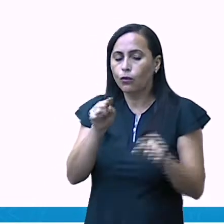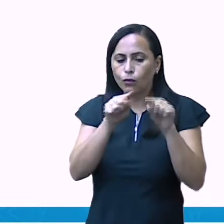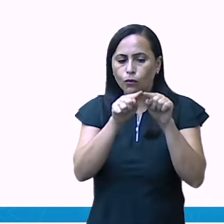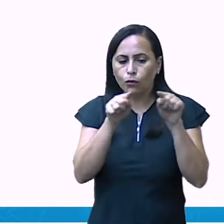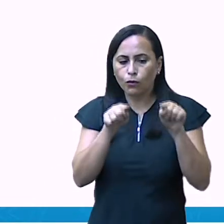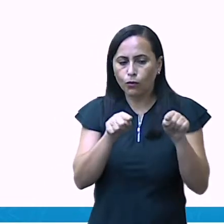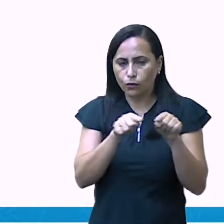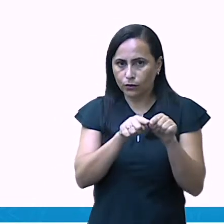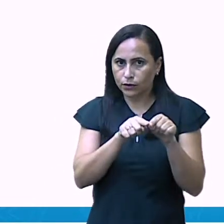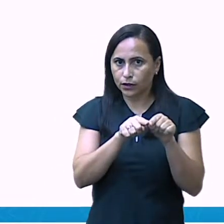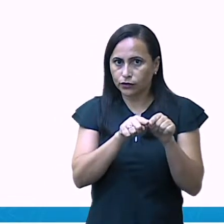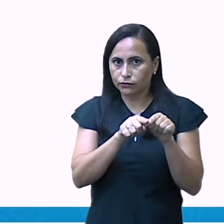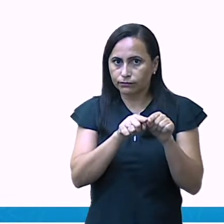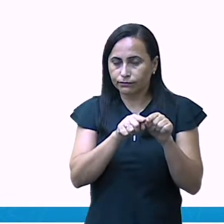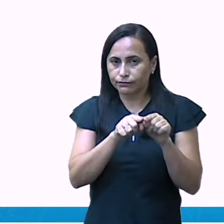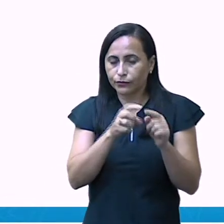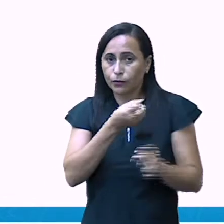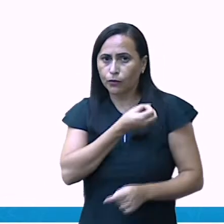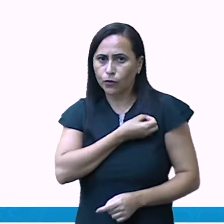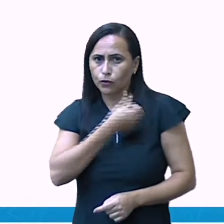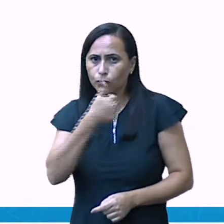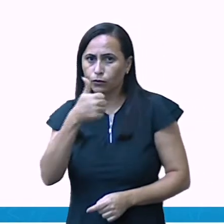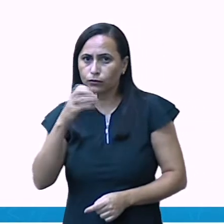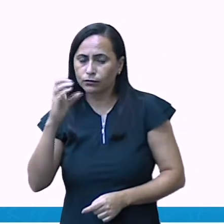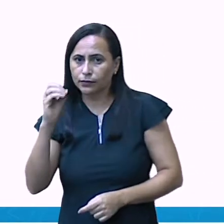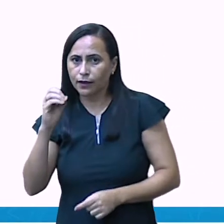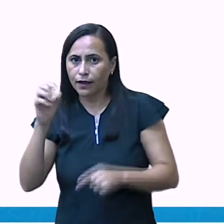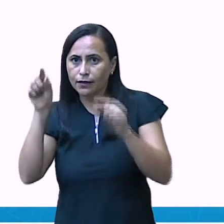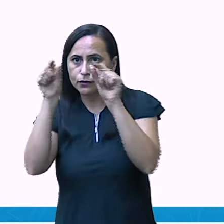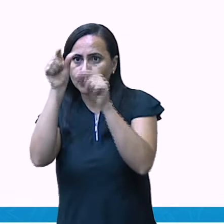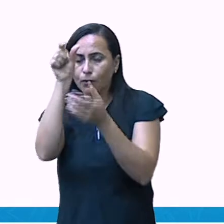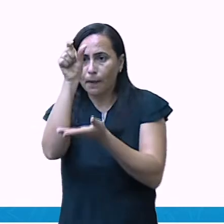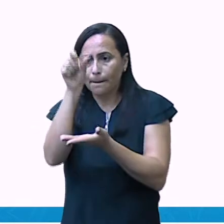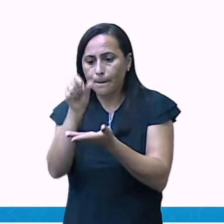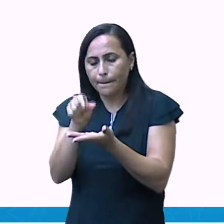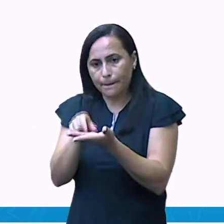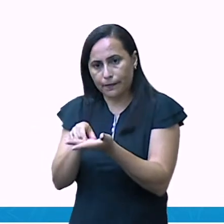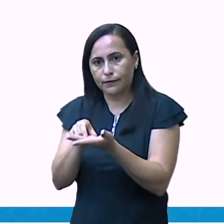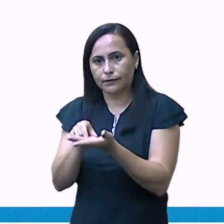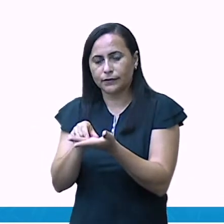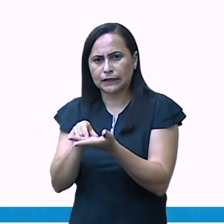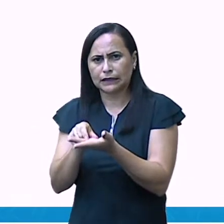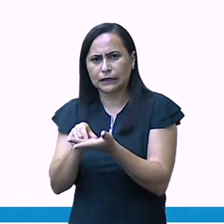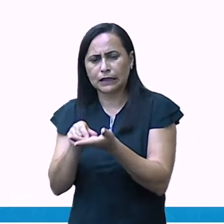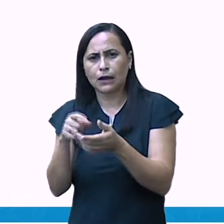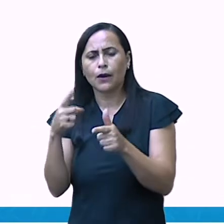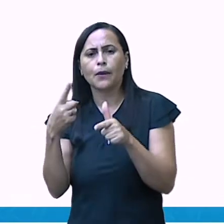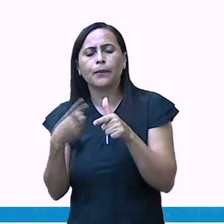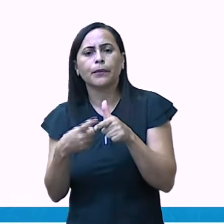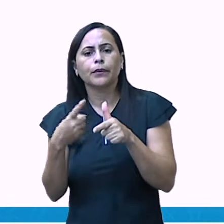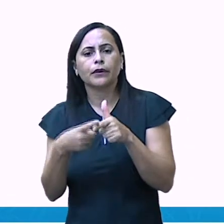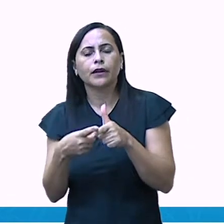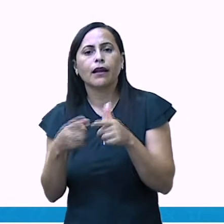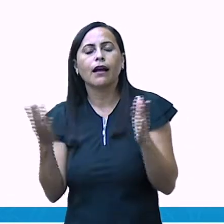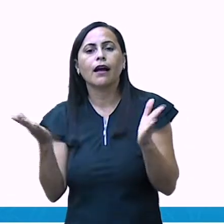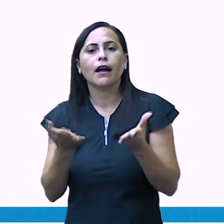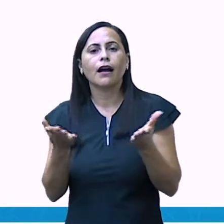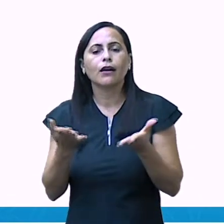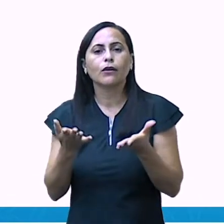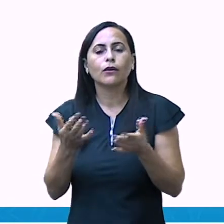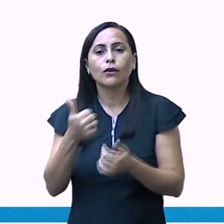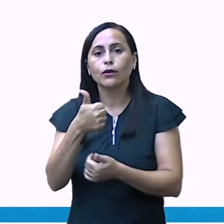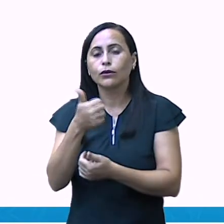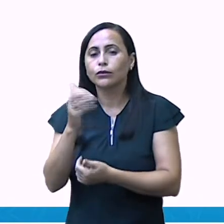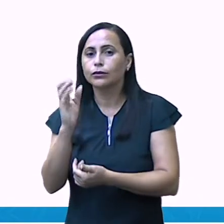E para o número 10, eu usei uma barrinha. Por quê? Porque agora no número